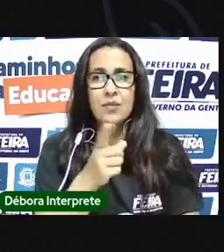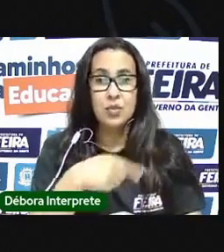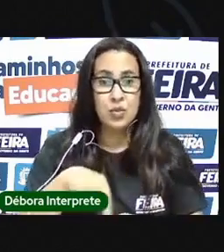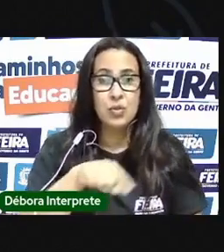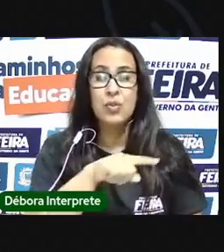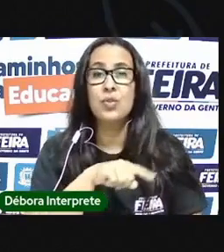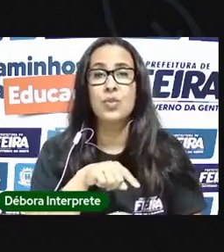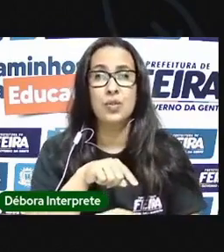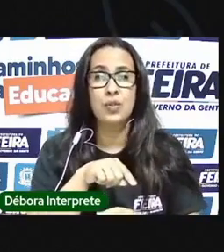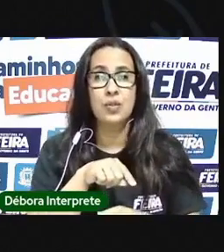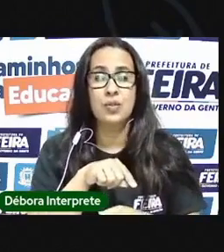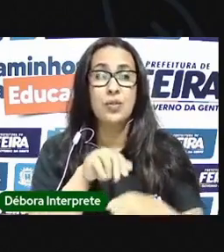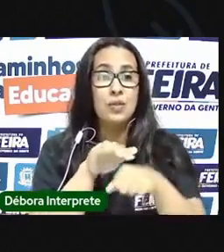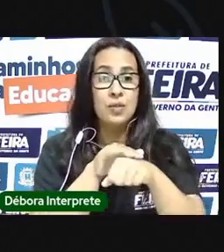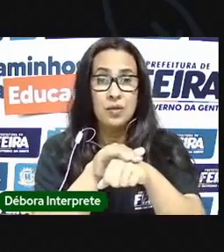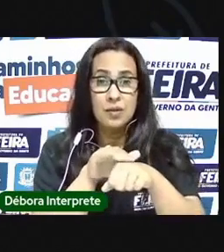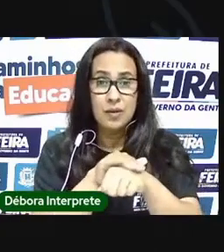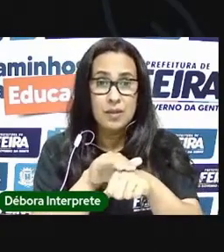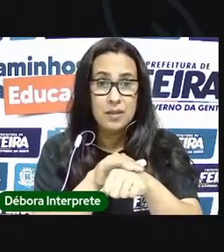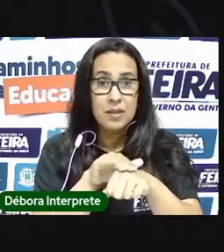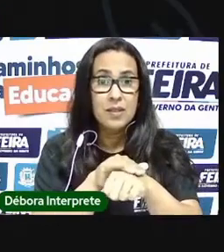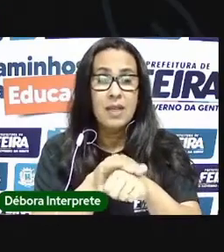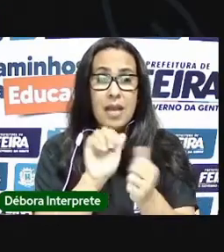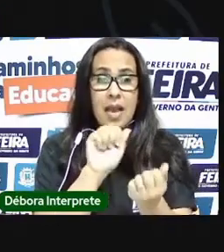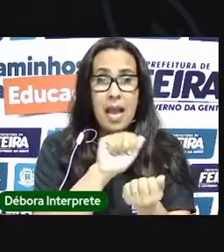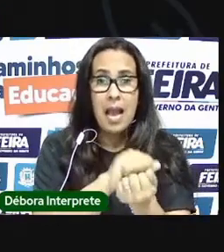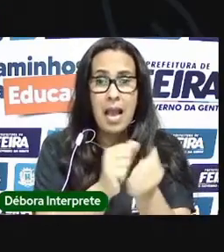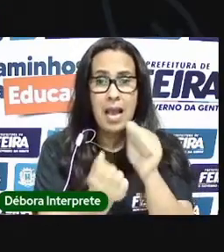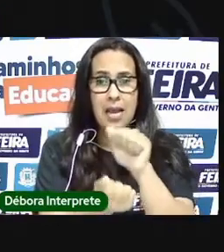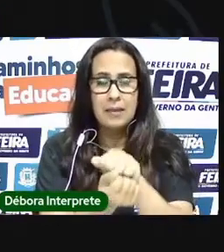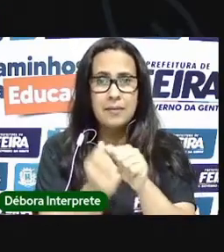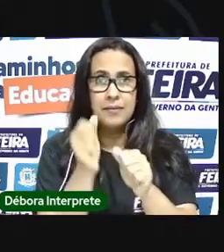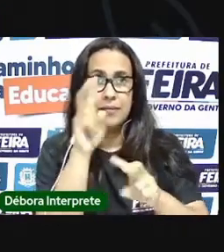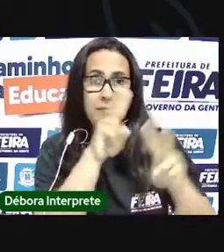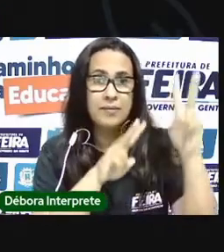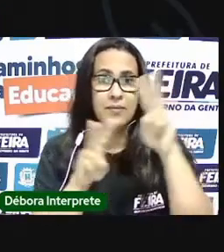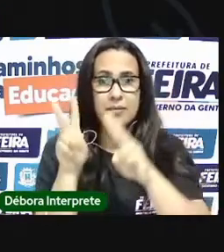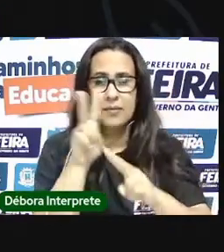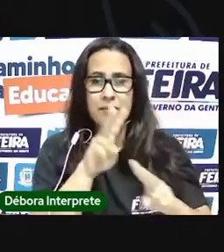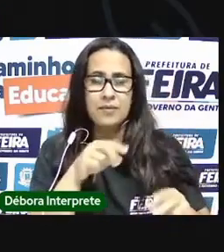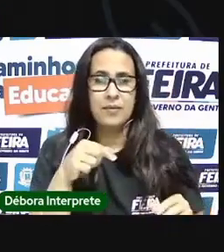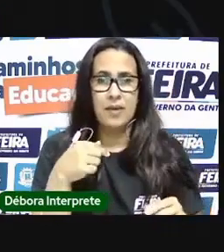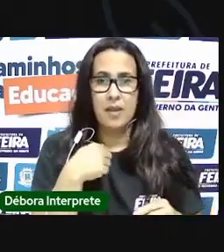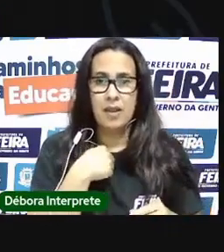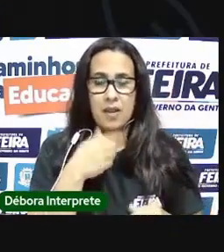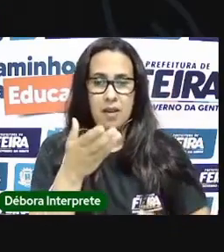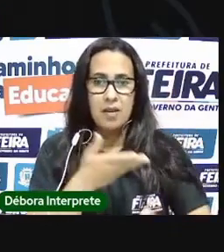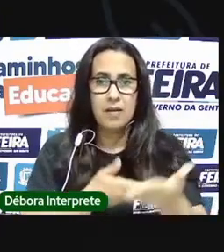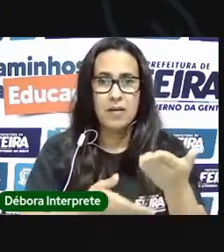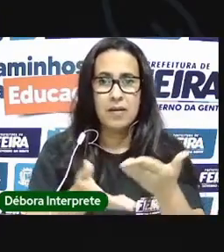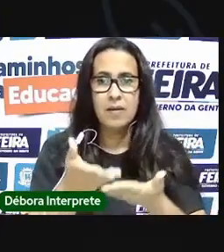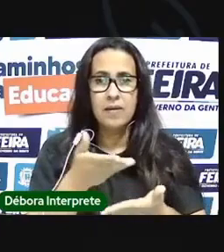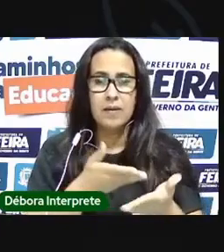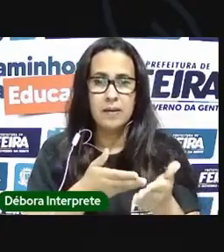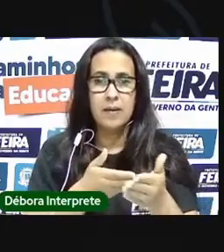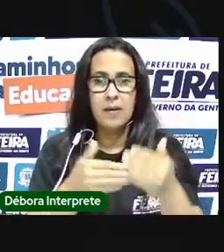especificamente sobre as artes visuais. Eu irei compartilhar com vocês os